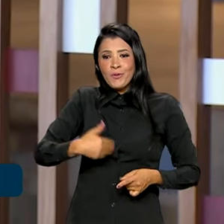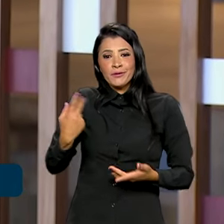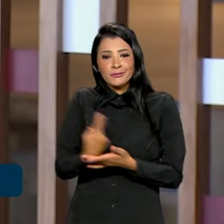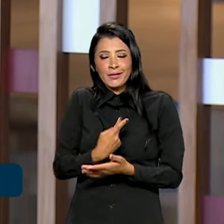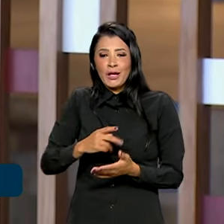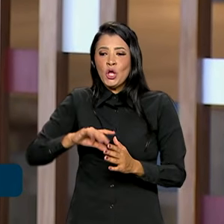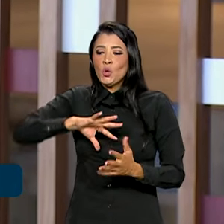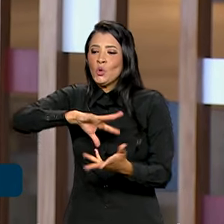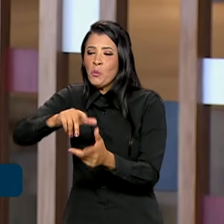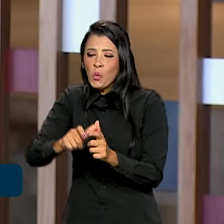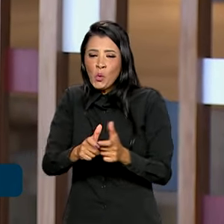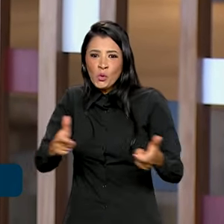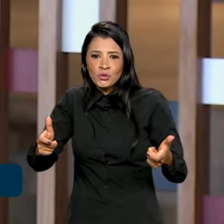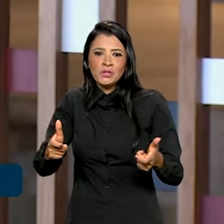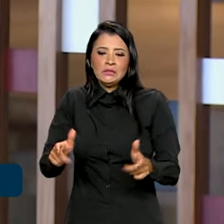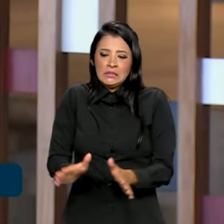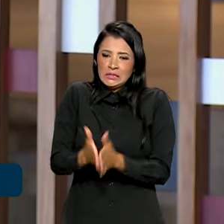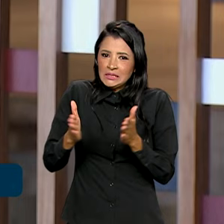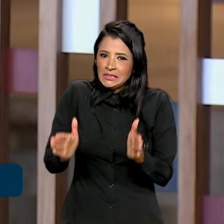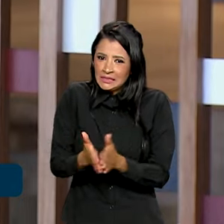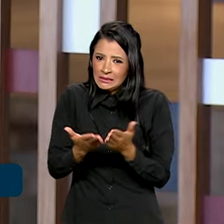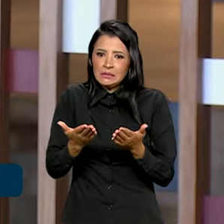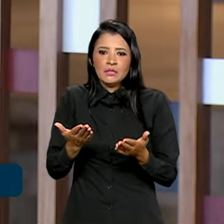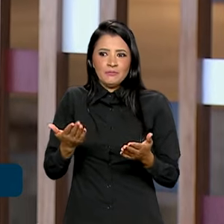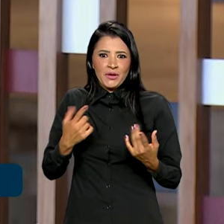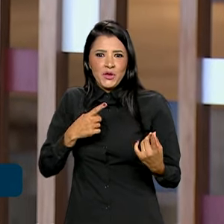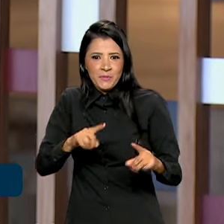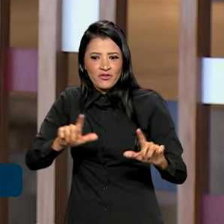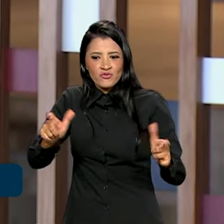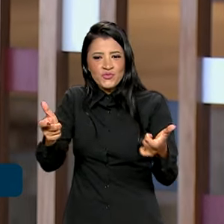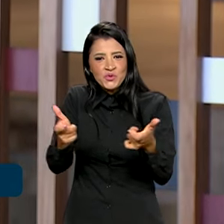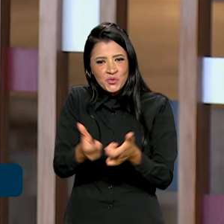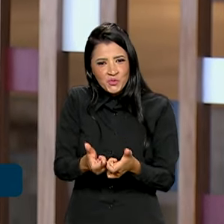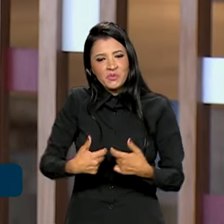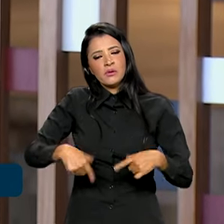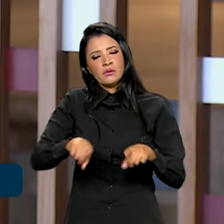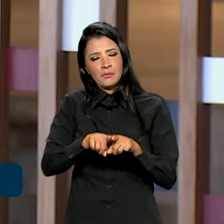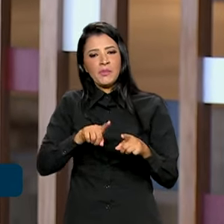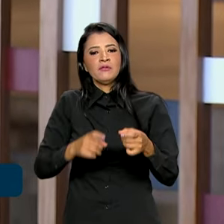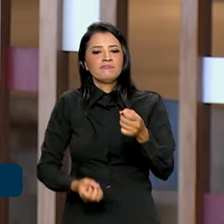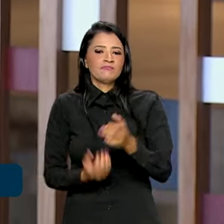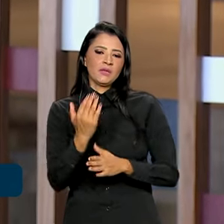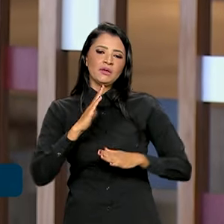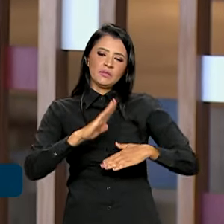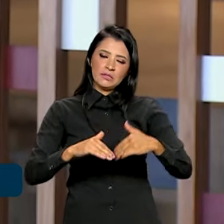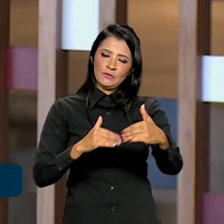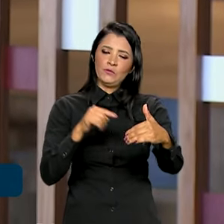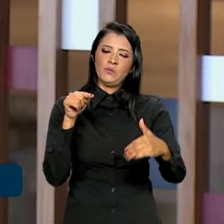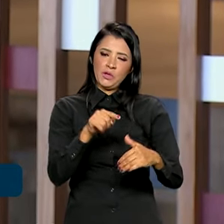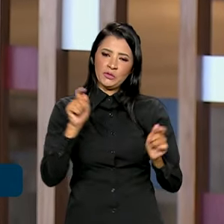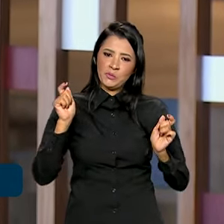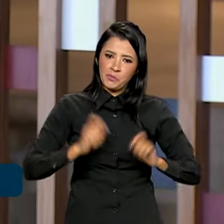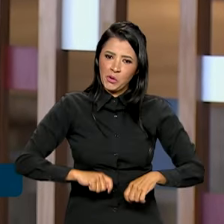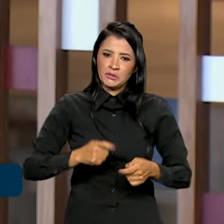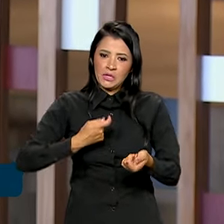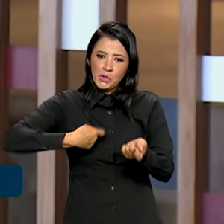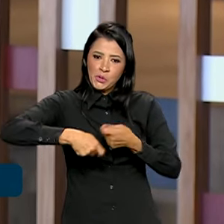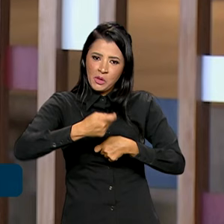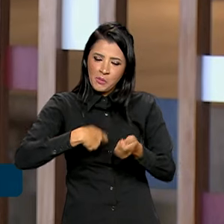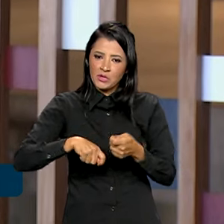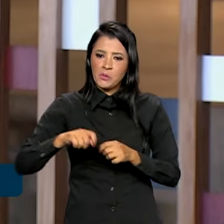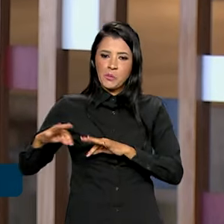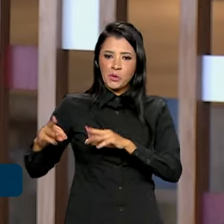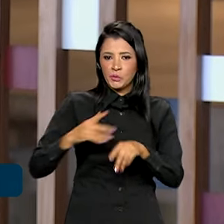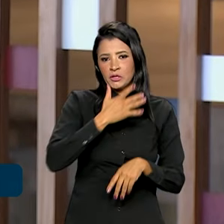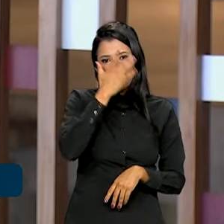no combate à miséria e na construção de um desenvolvimento que possa ser economicamente viável